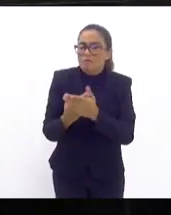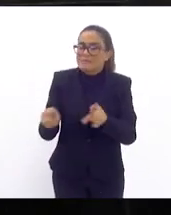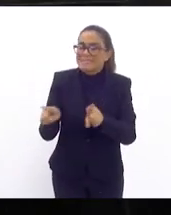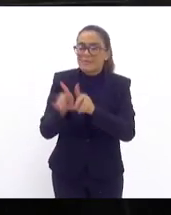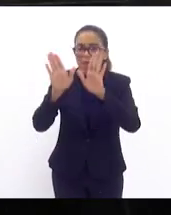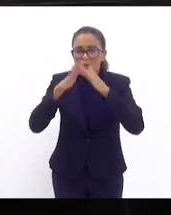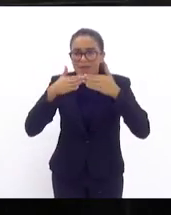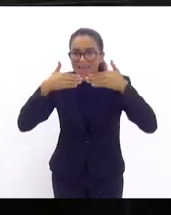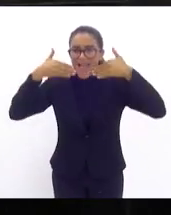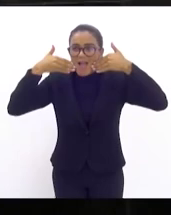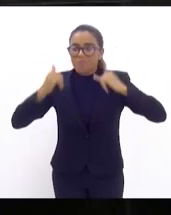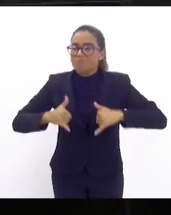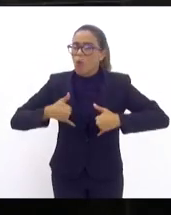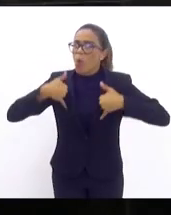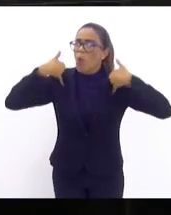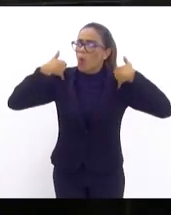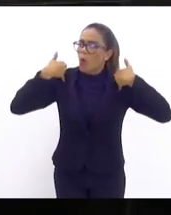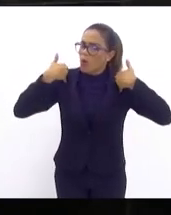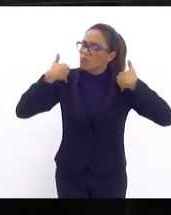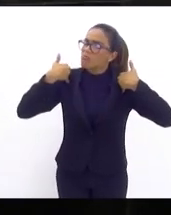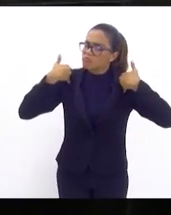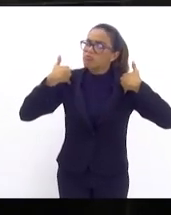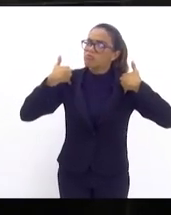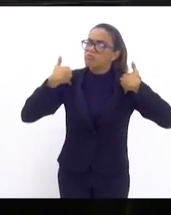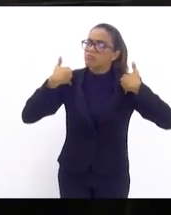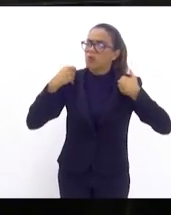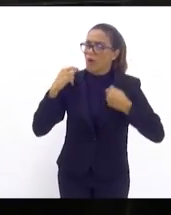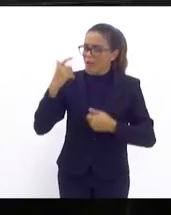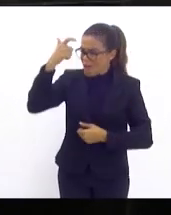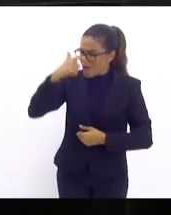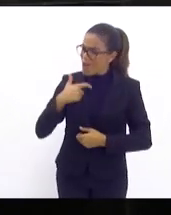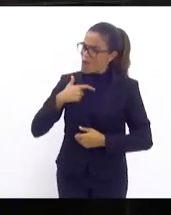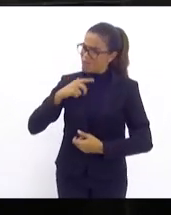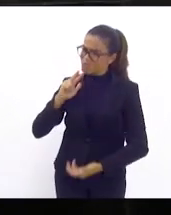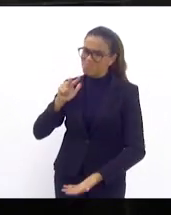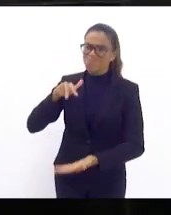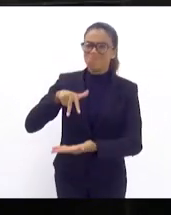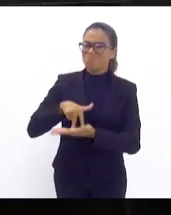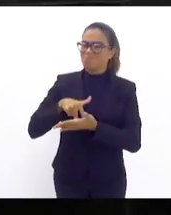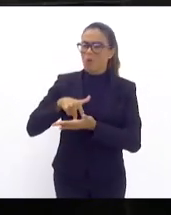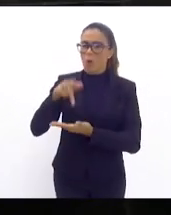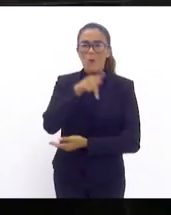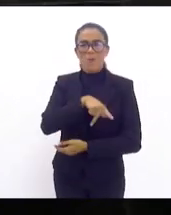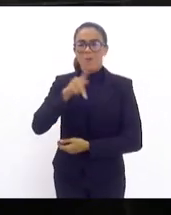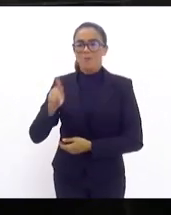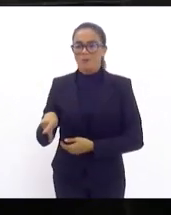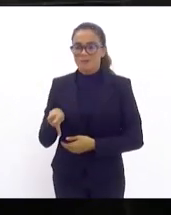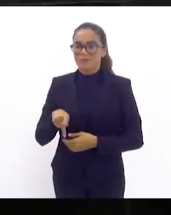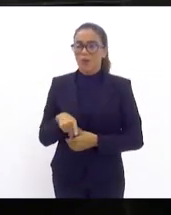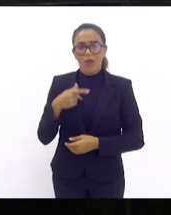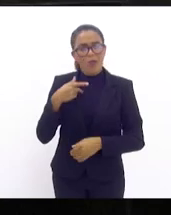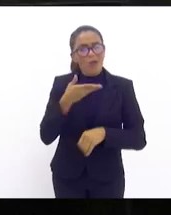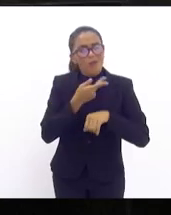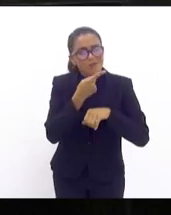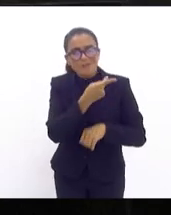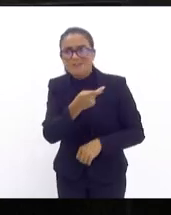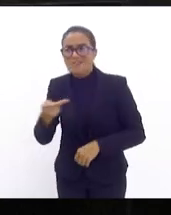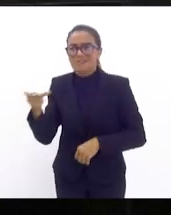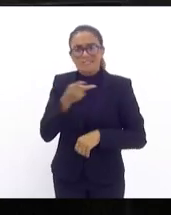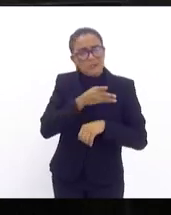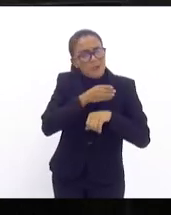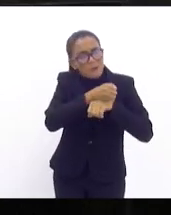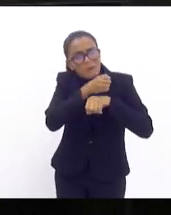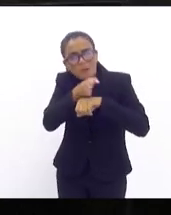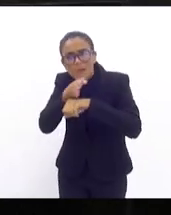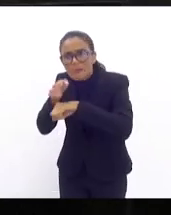sorriso e o orgulho de querer ser professor. Eu visito diversas escolas por esse